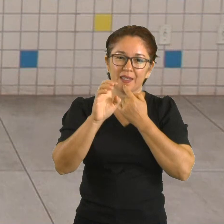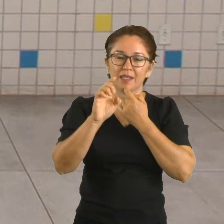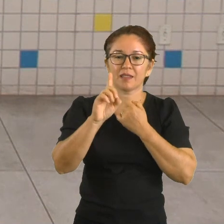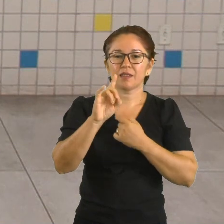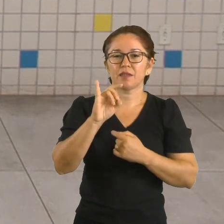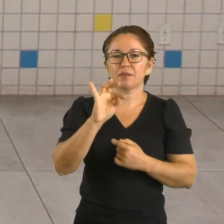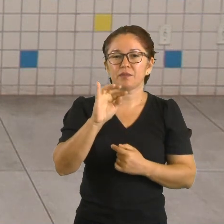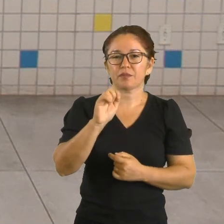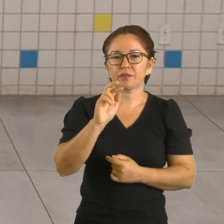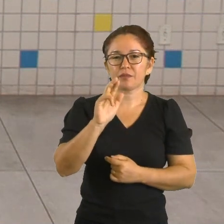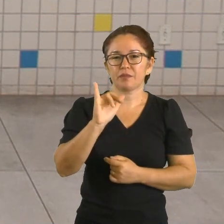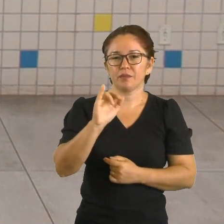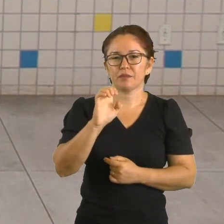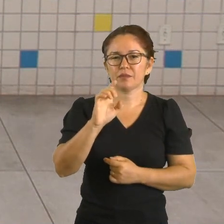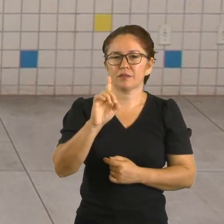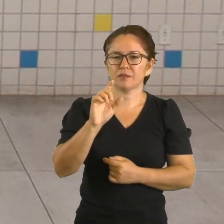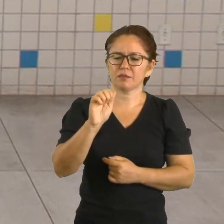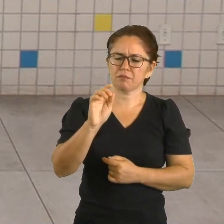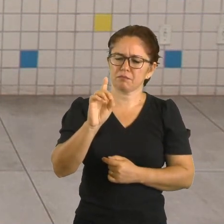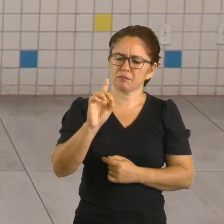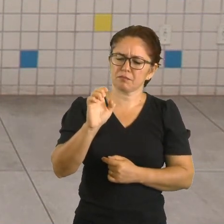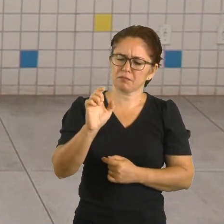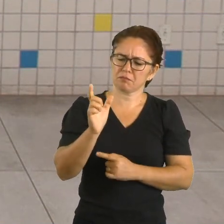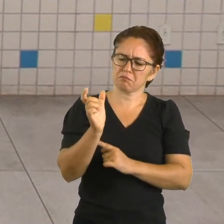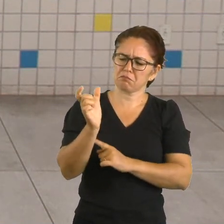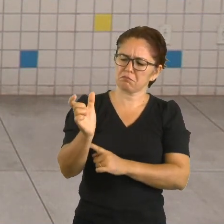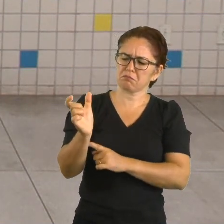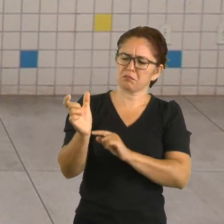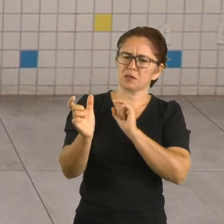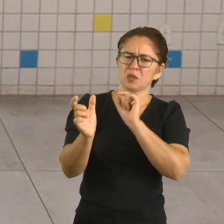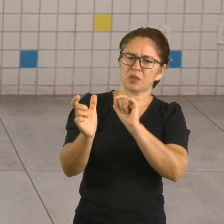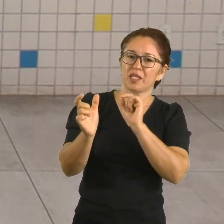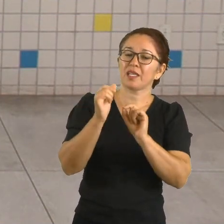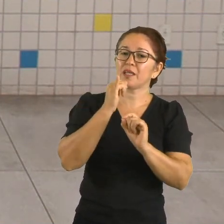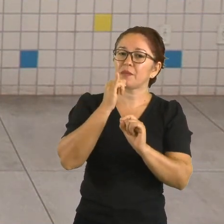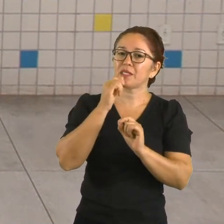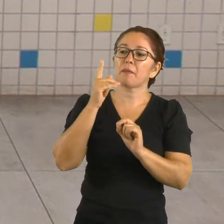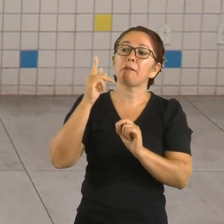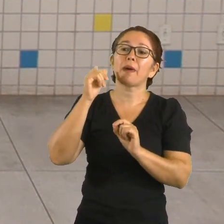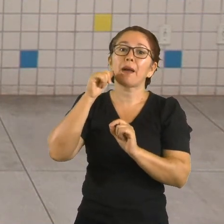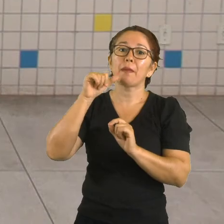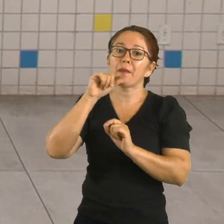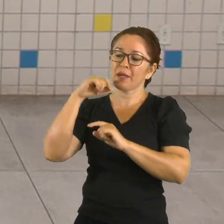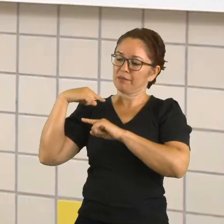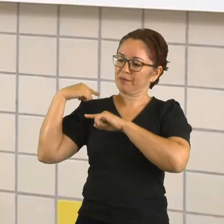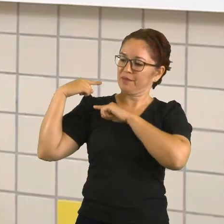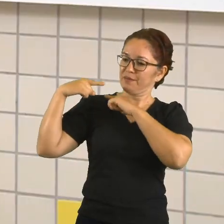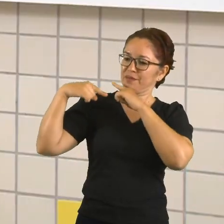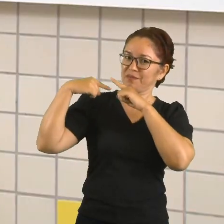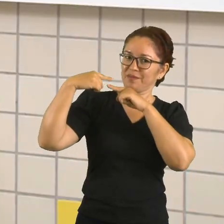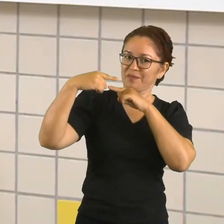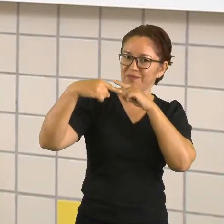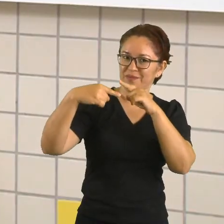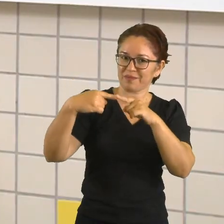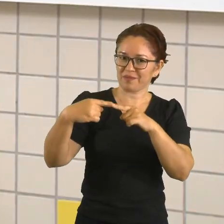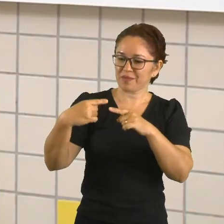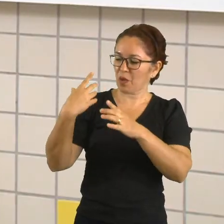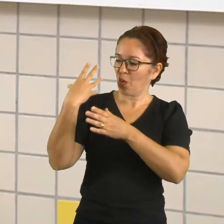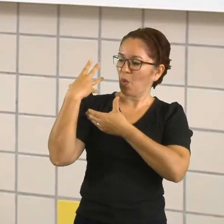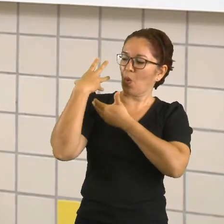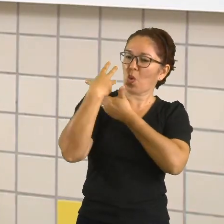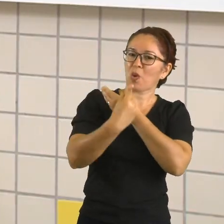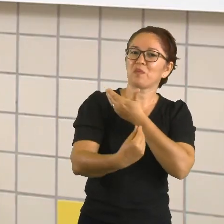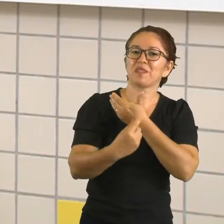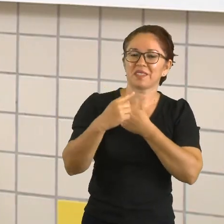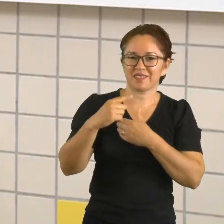mais um pouquinho como funcionam as minhas características que eu ordei do papai e da mamãe. Combinado? As atividades estão no